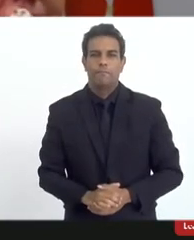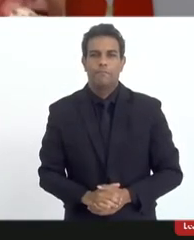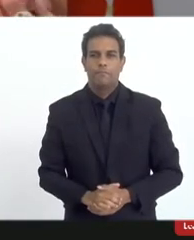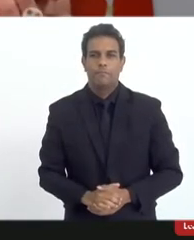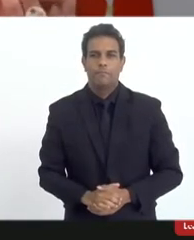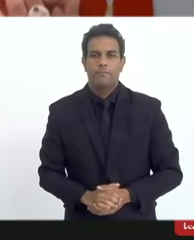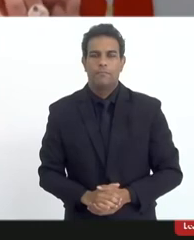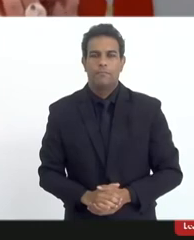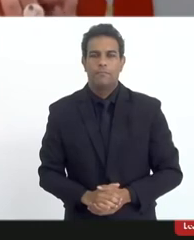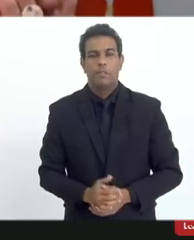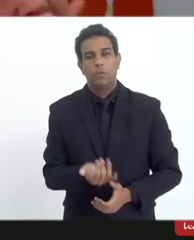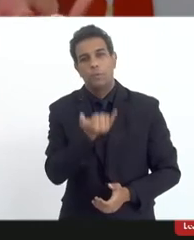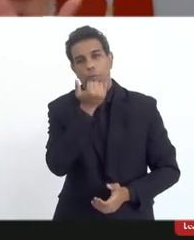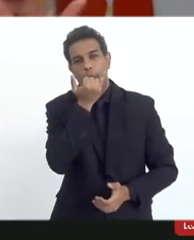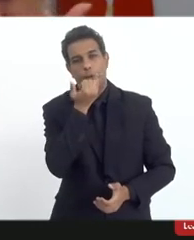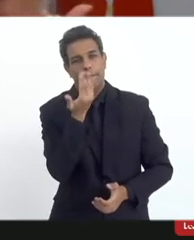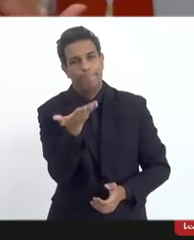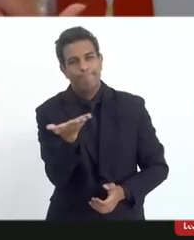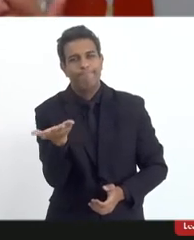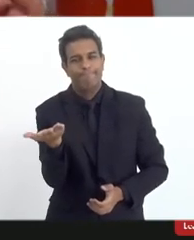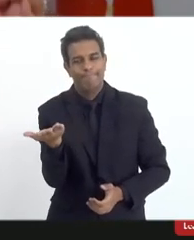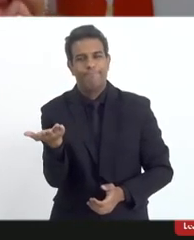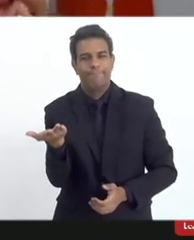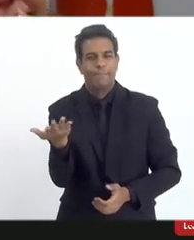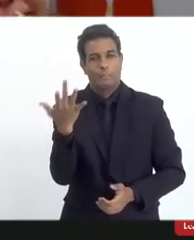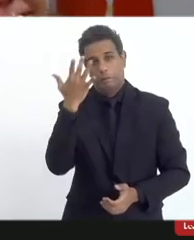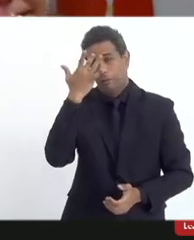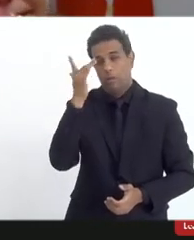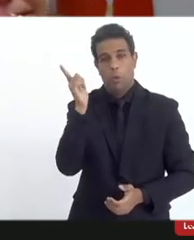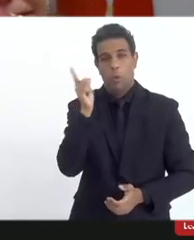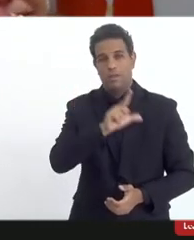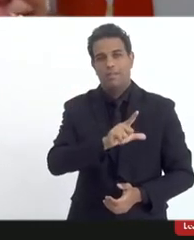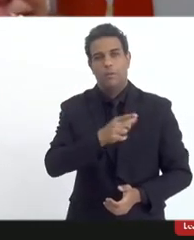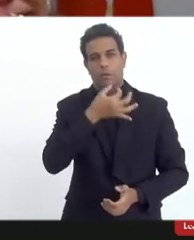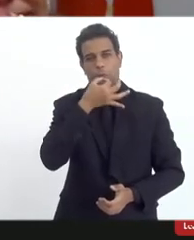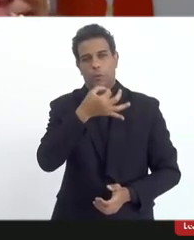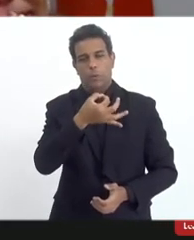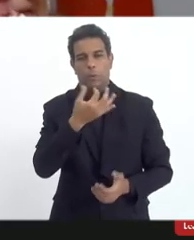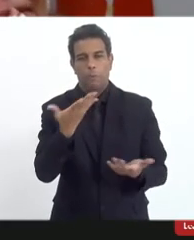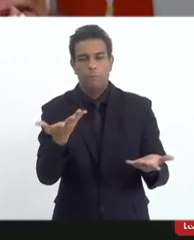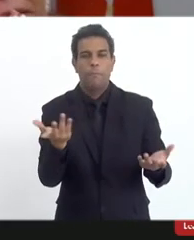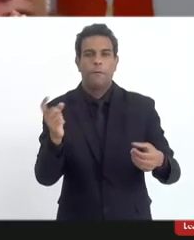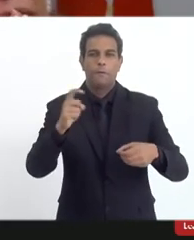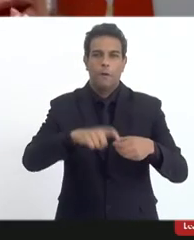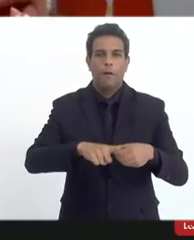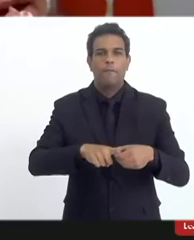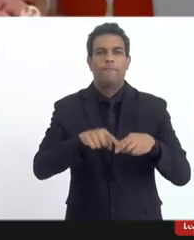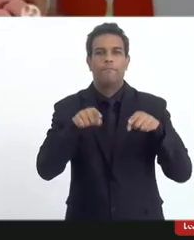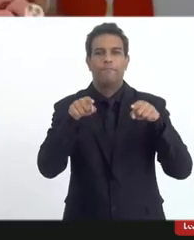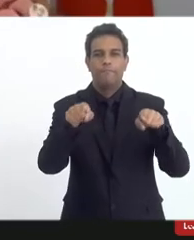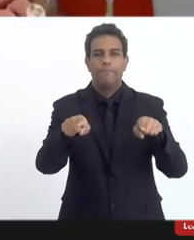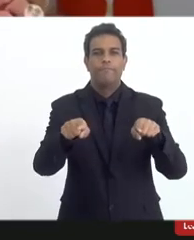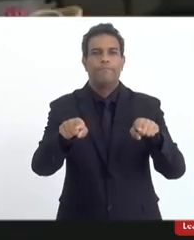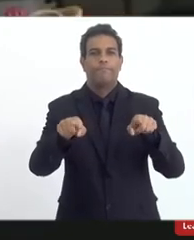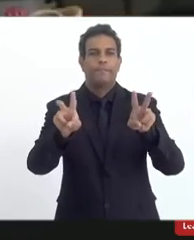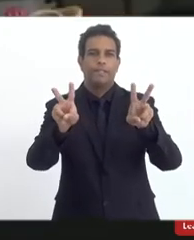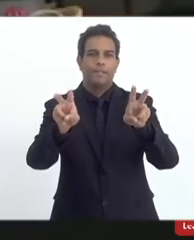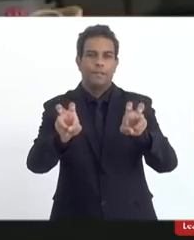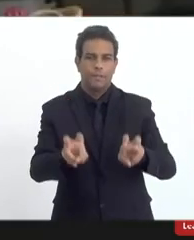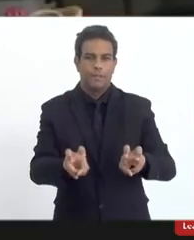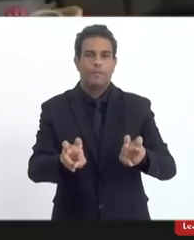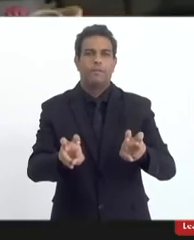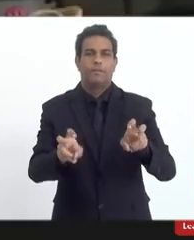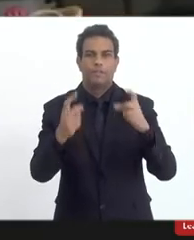foi sem querer foi sem querer então não sei esbarrou ali bom em relação aos casos